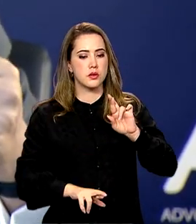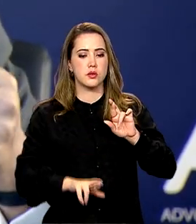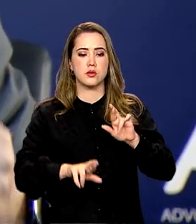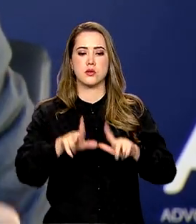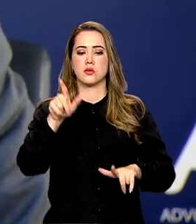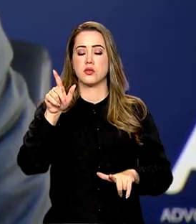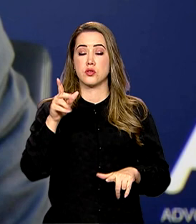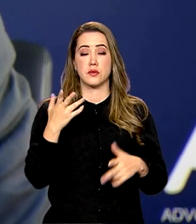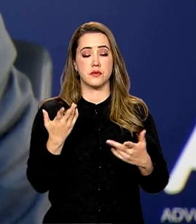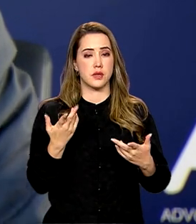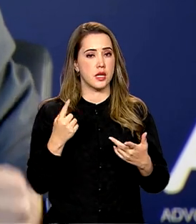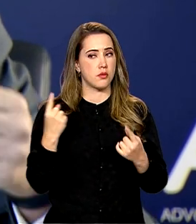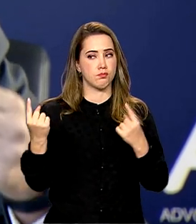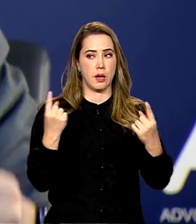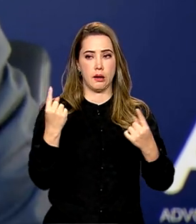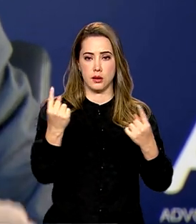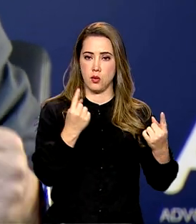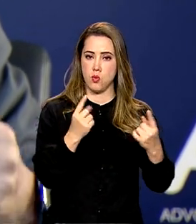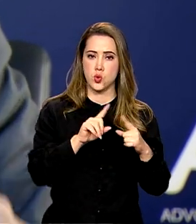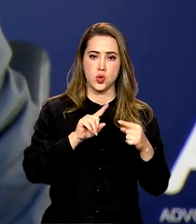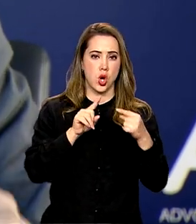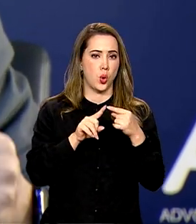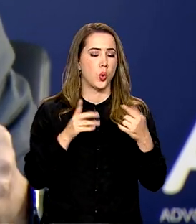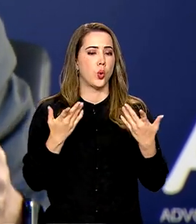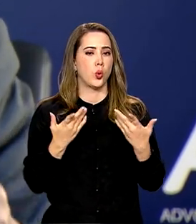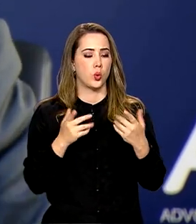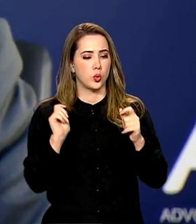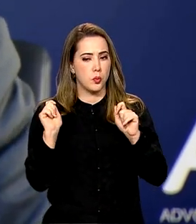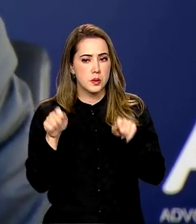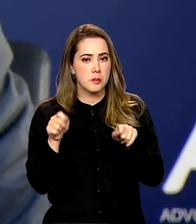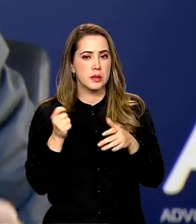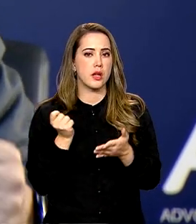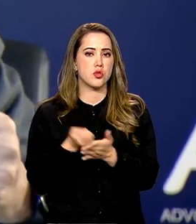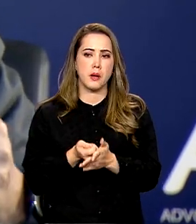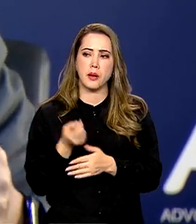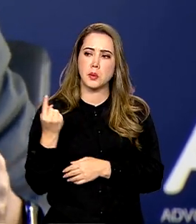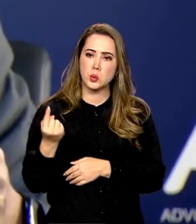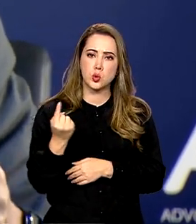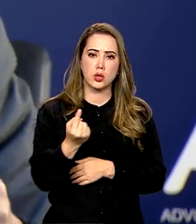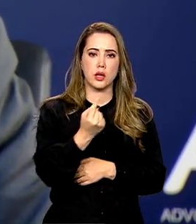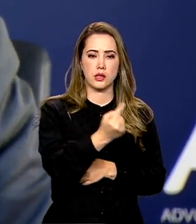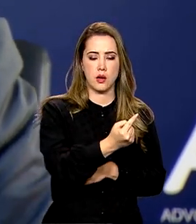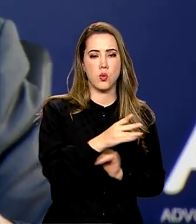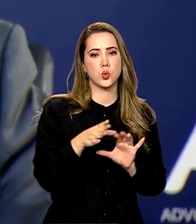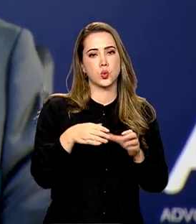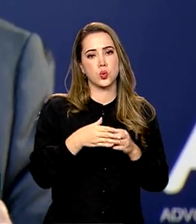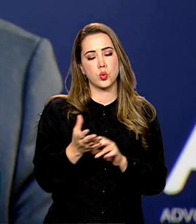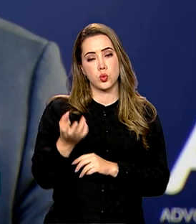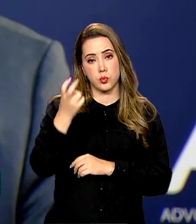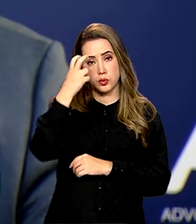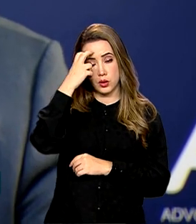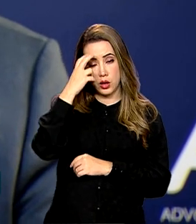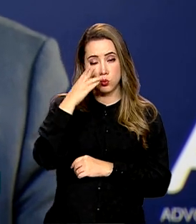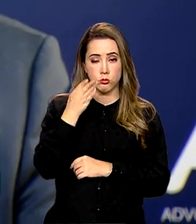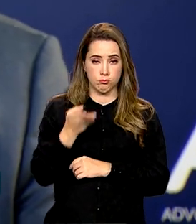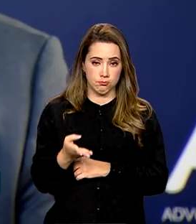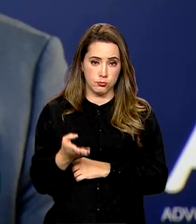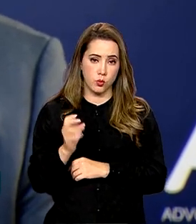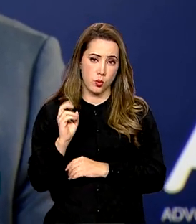individualizadas, considerando a situação, a capacidade de pagamento, a situação econômica de cada gente,